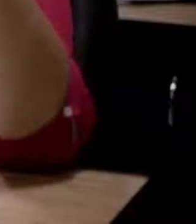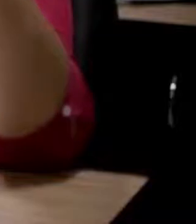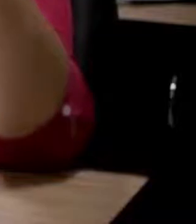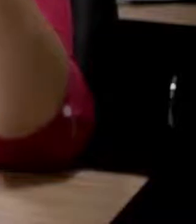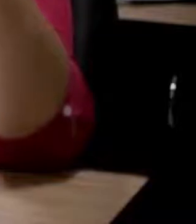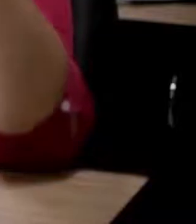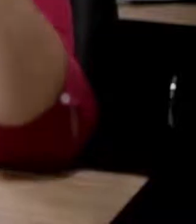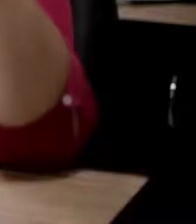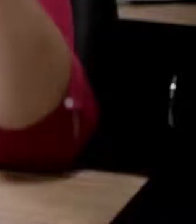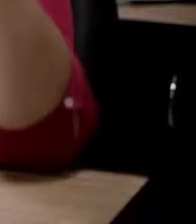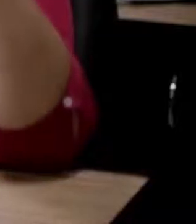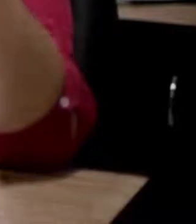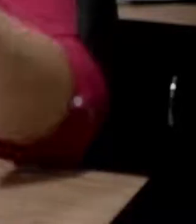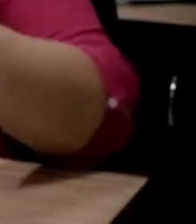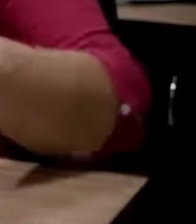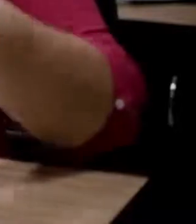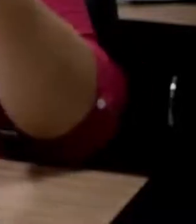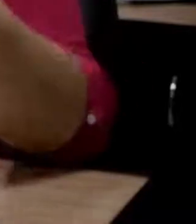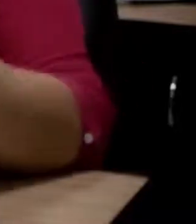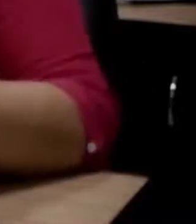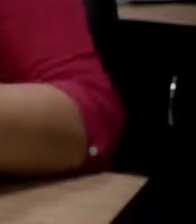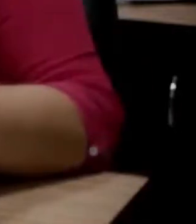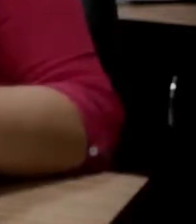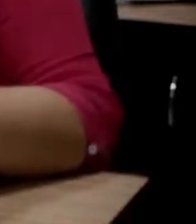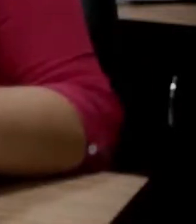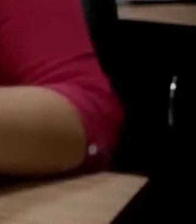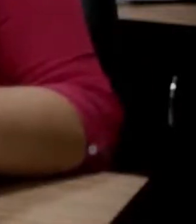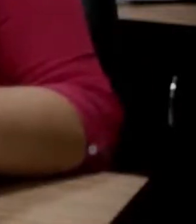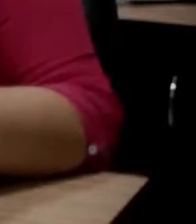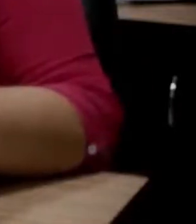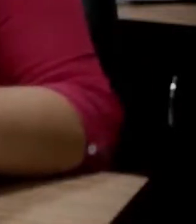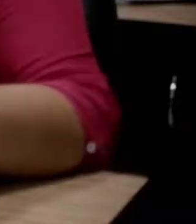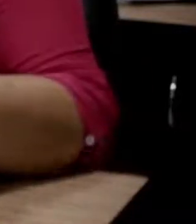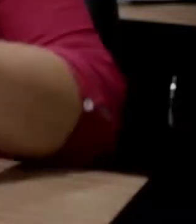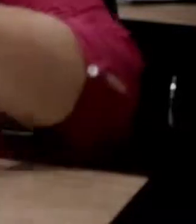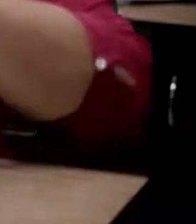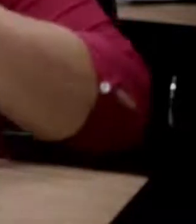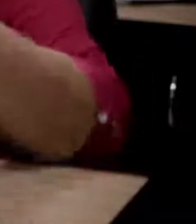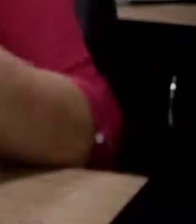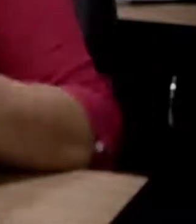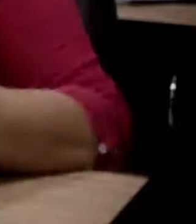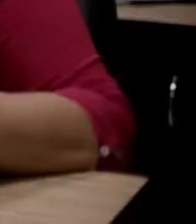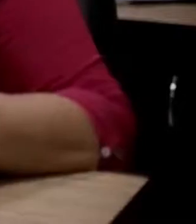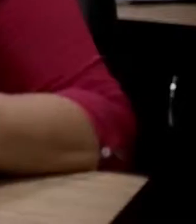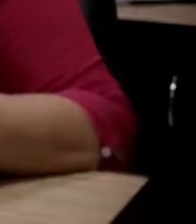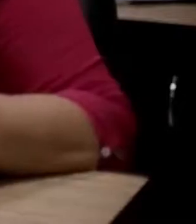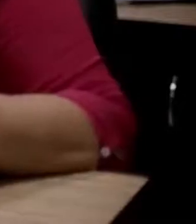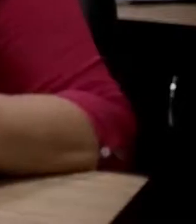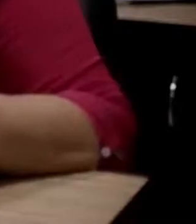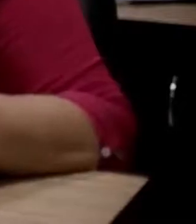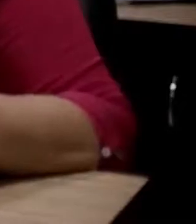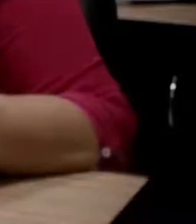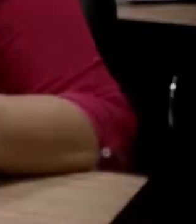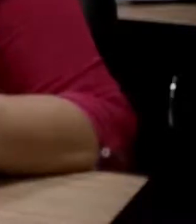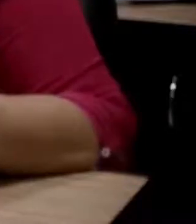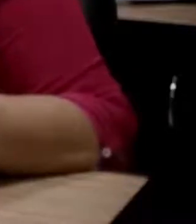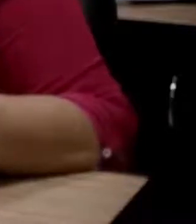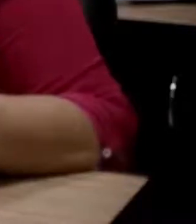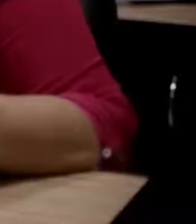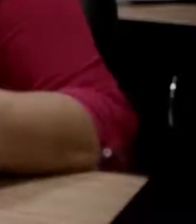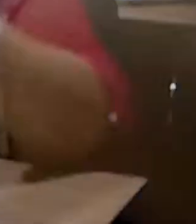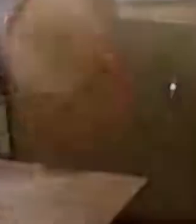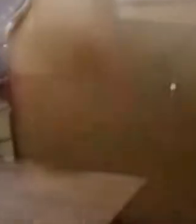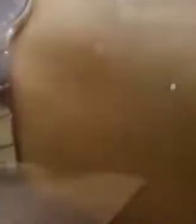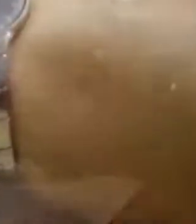exceções. Eu digo sempre, ou ele é um grande leitor, ou ele tem um vastíssimo repertório de leitura, de